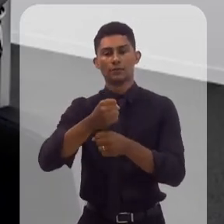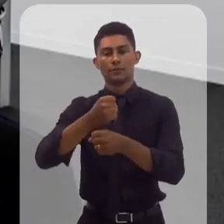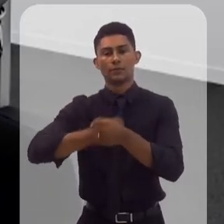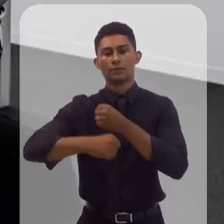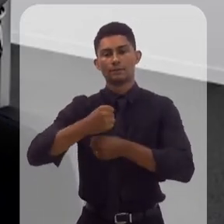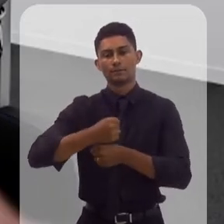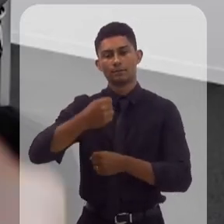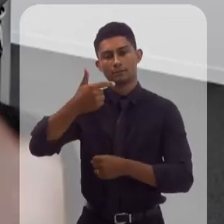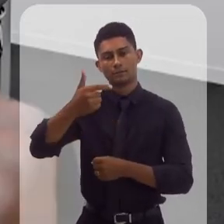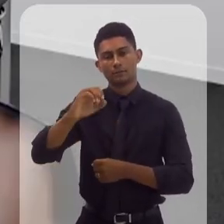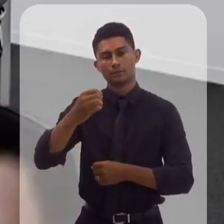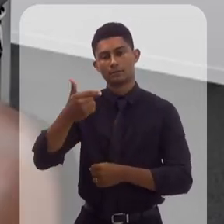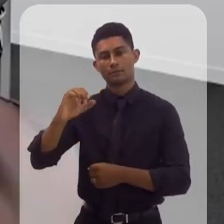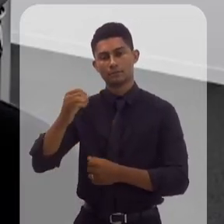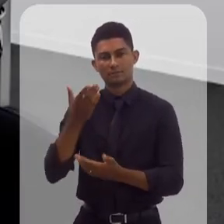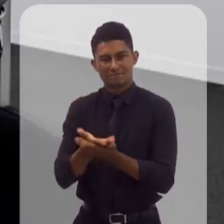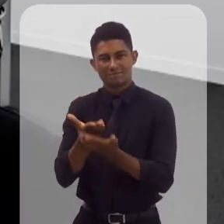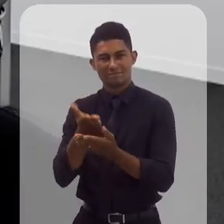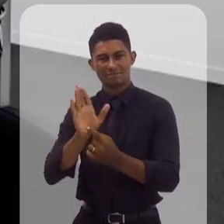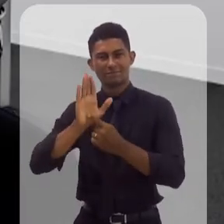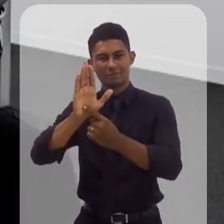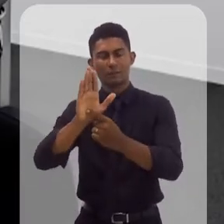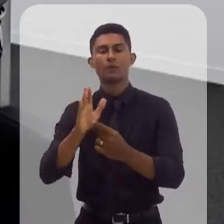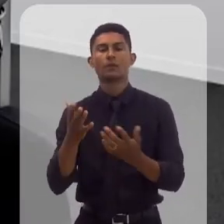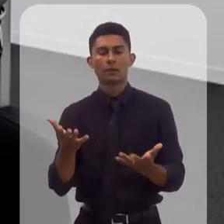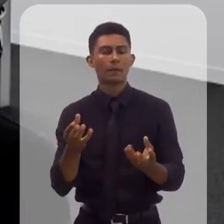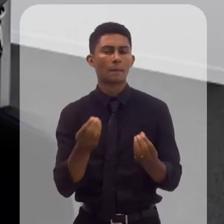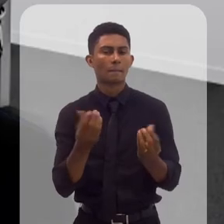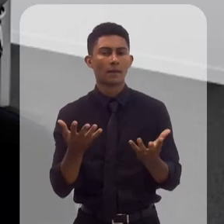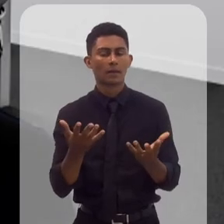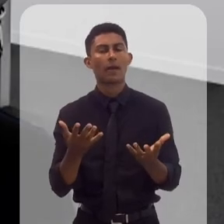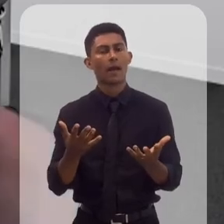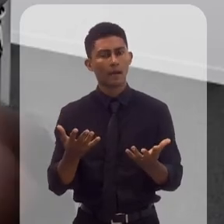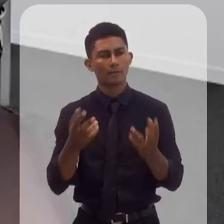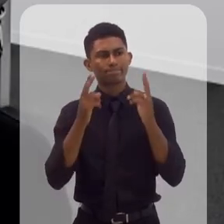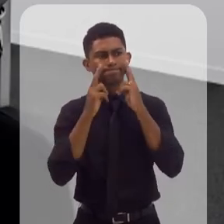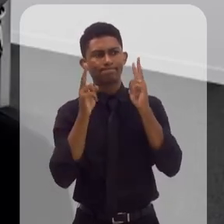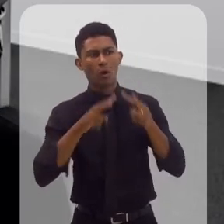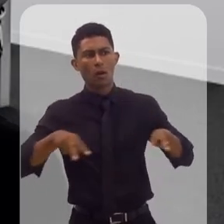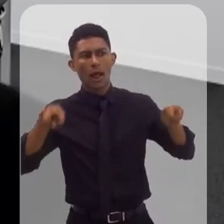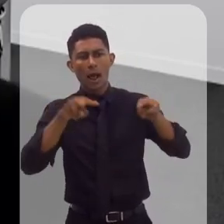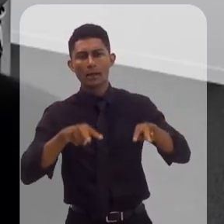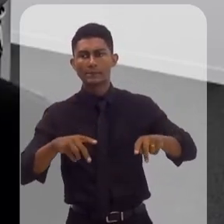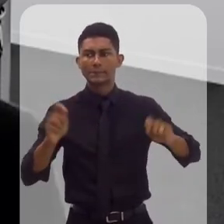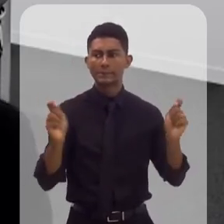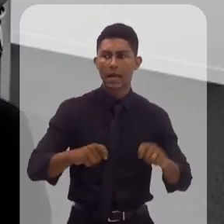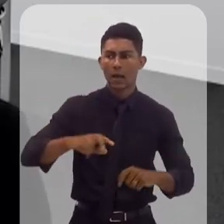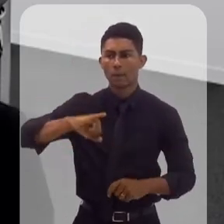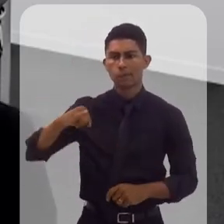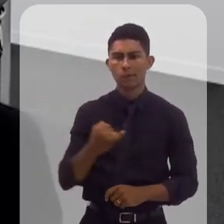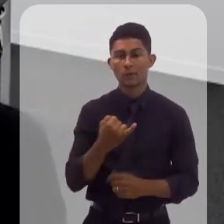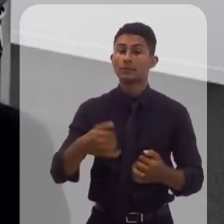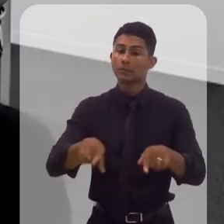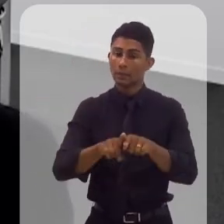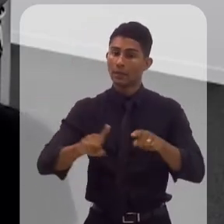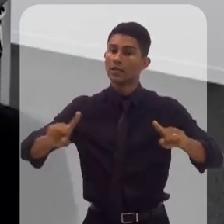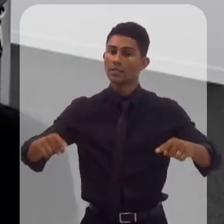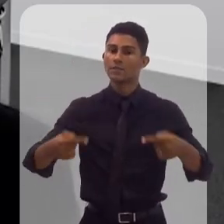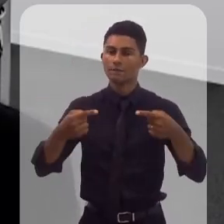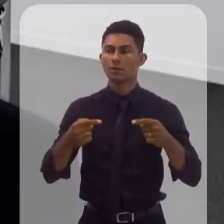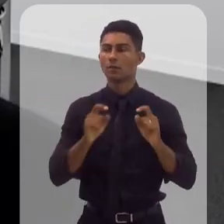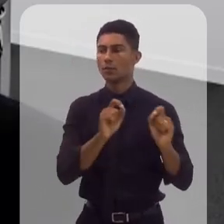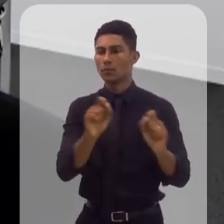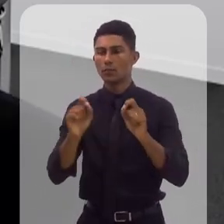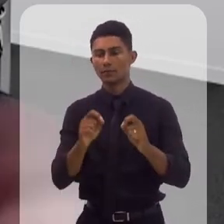ali tentando trazer um primeiro olhar sobre as oportunidades e os desafios que o Brasil tem nessa